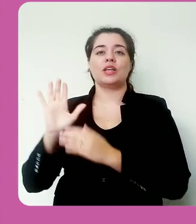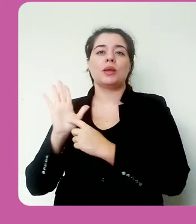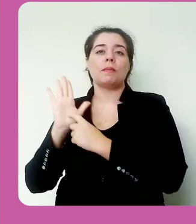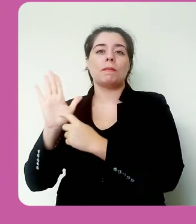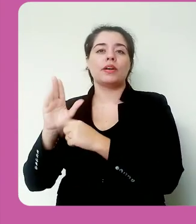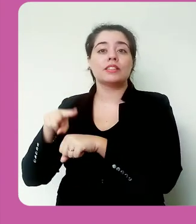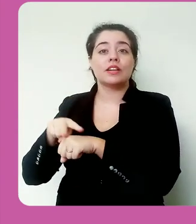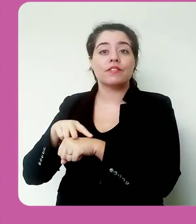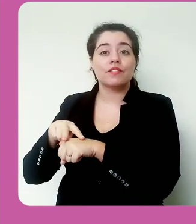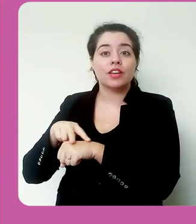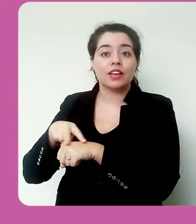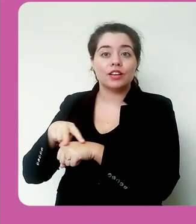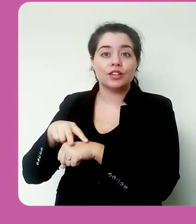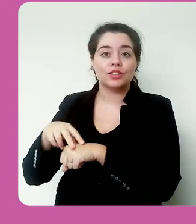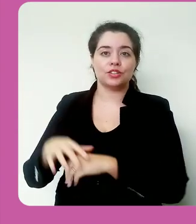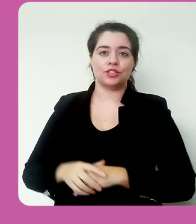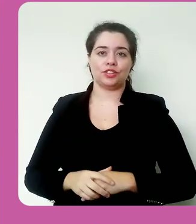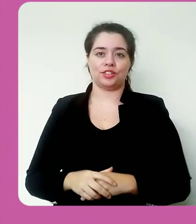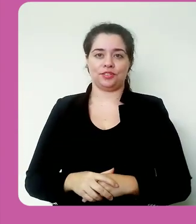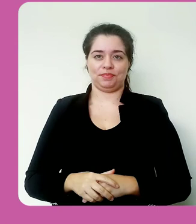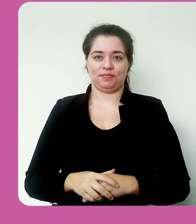apareceria em verde aqui para você.